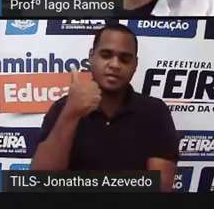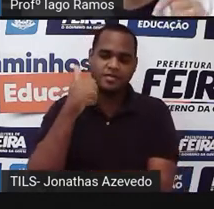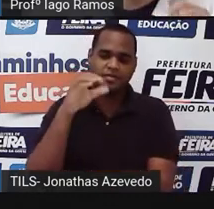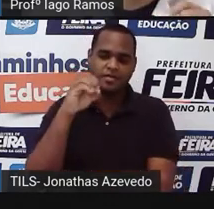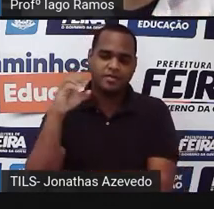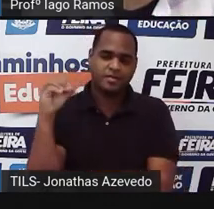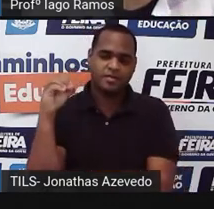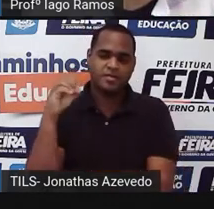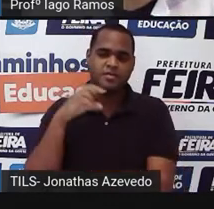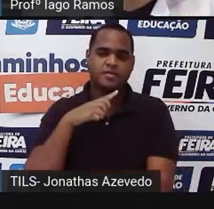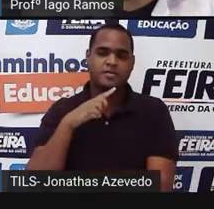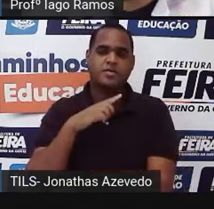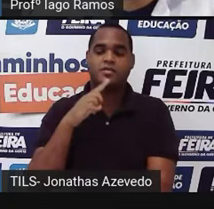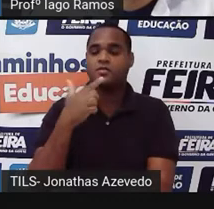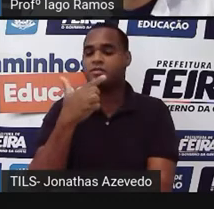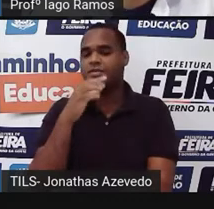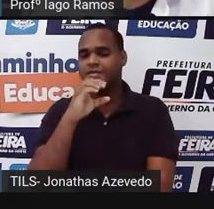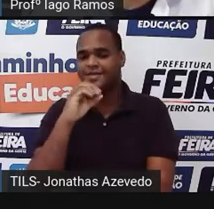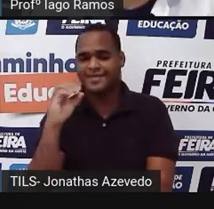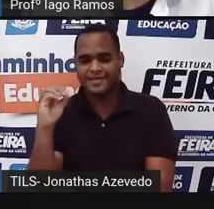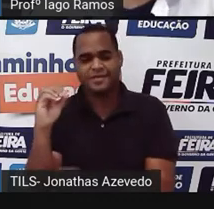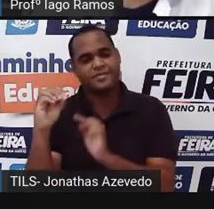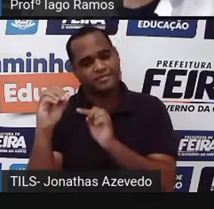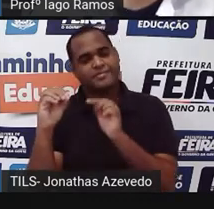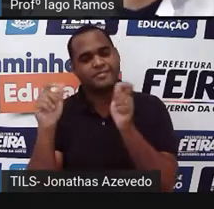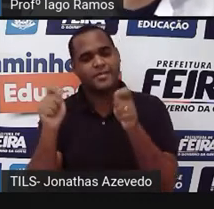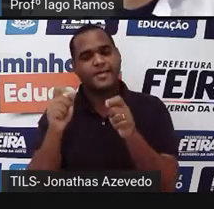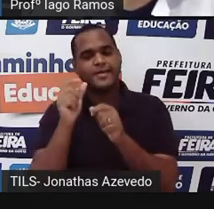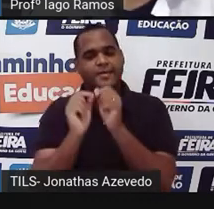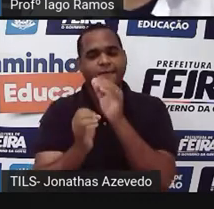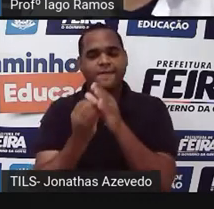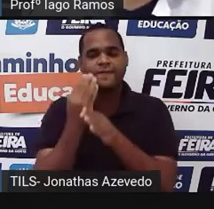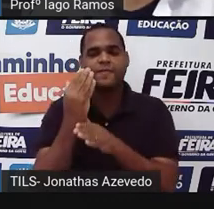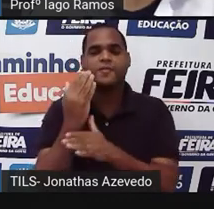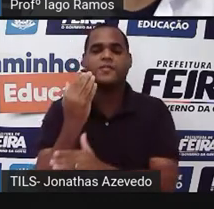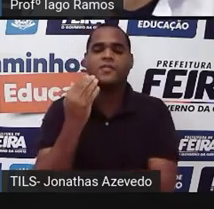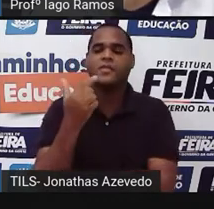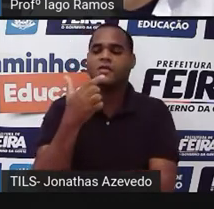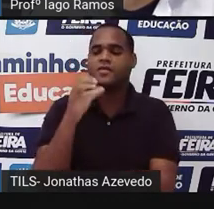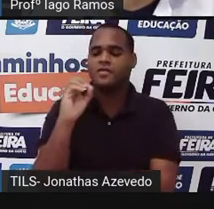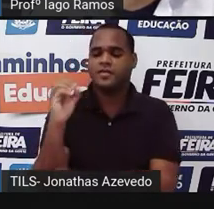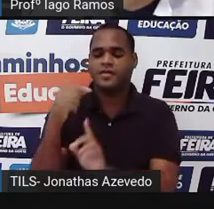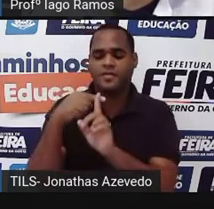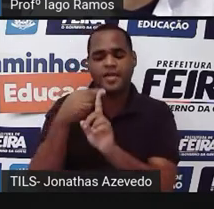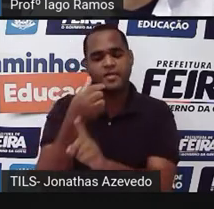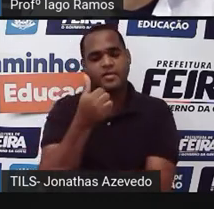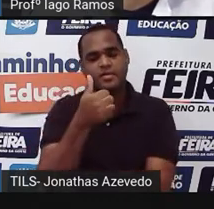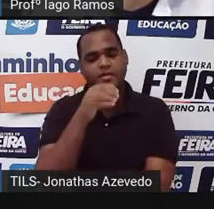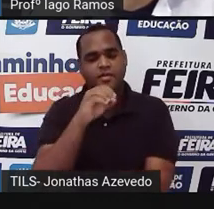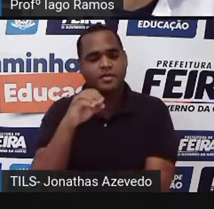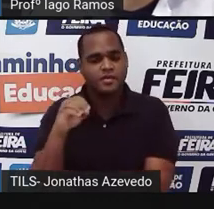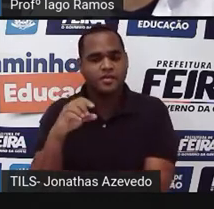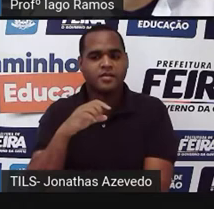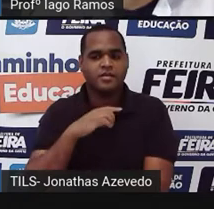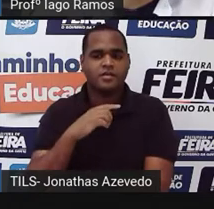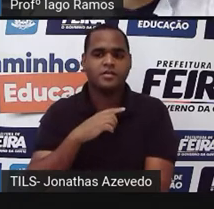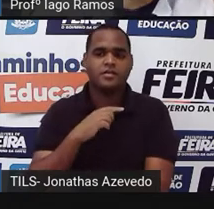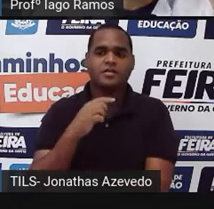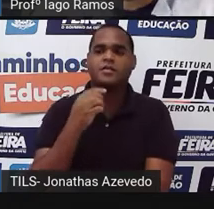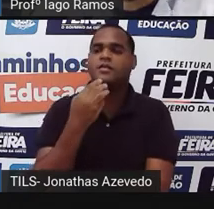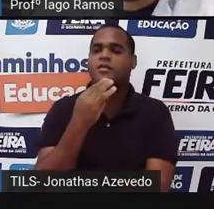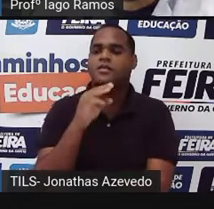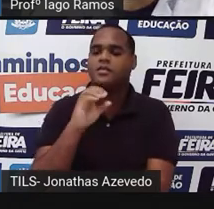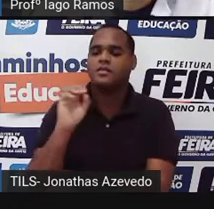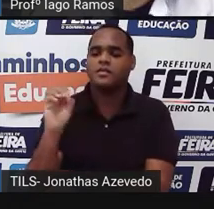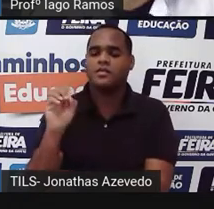Mas na verdade é um 200. Tá? Então eu faço 200 mais 100 que vai dar 300. Certo? Isso